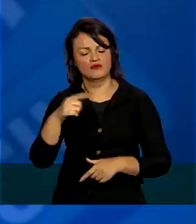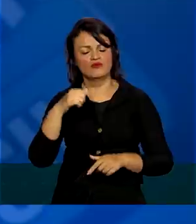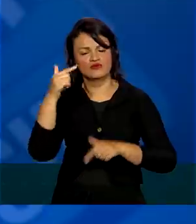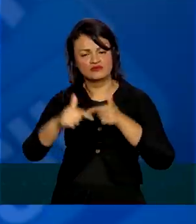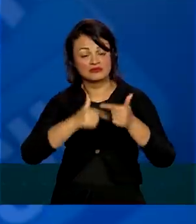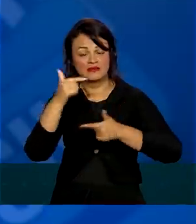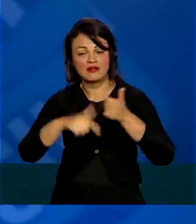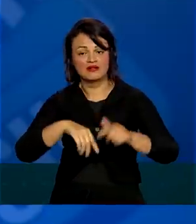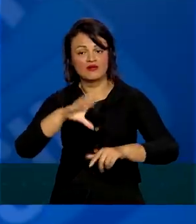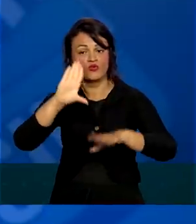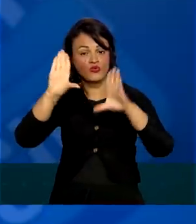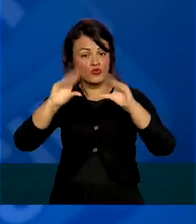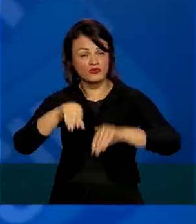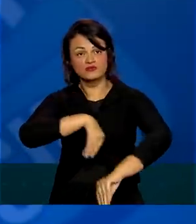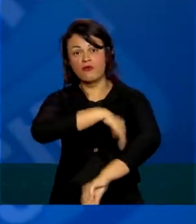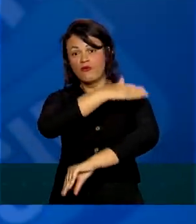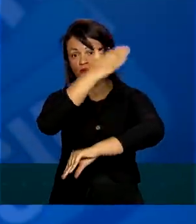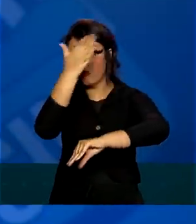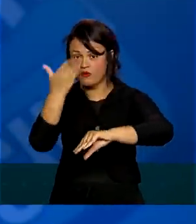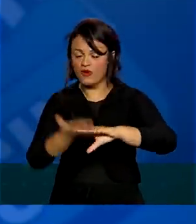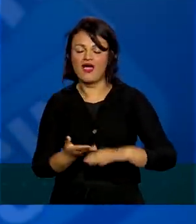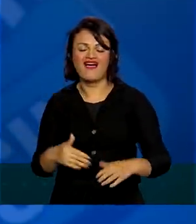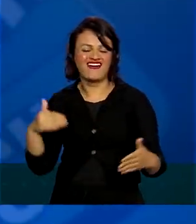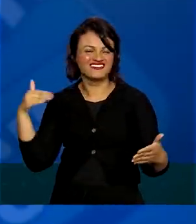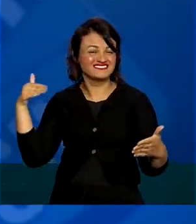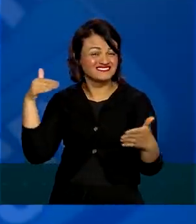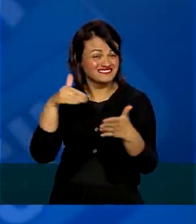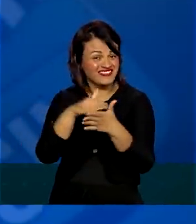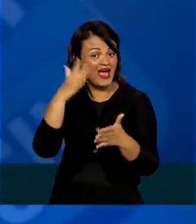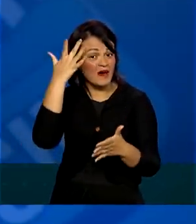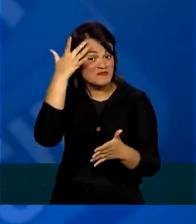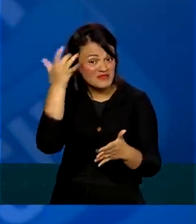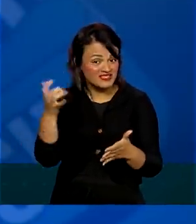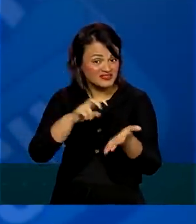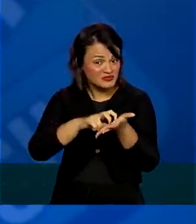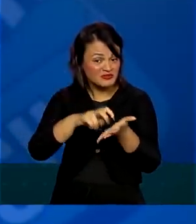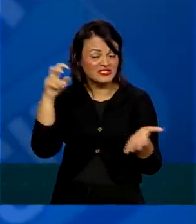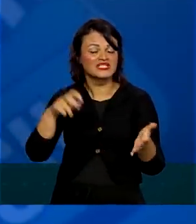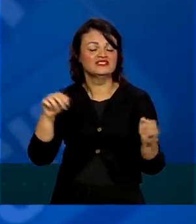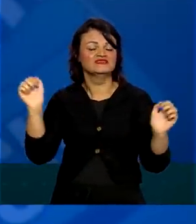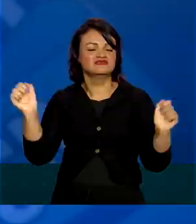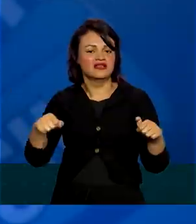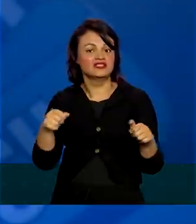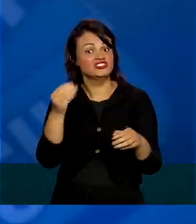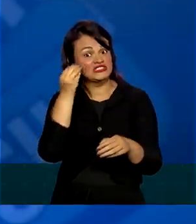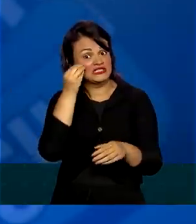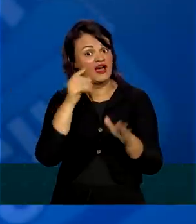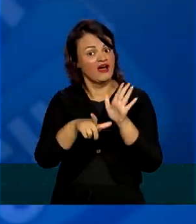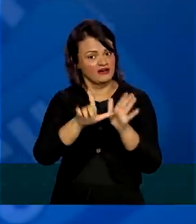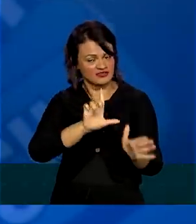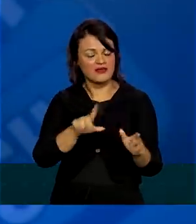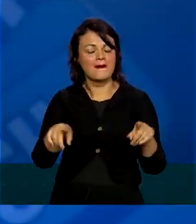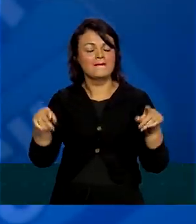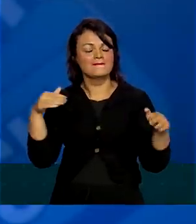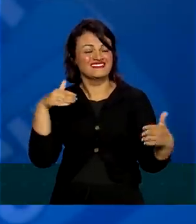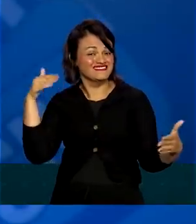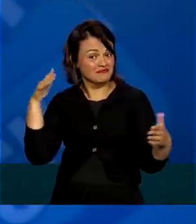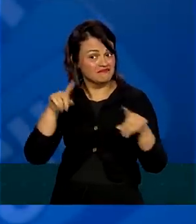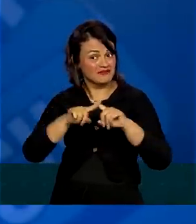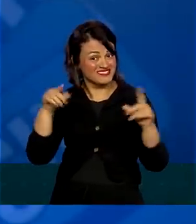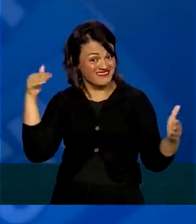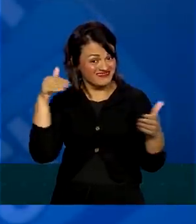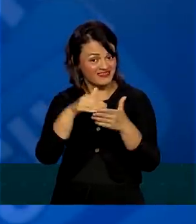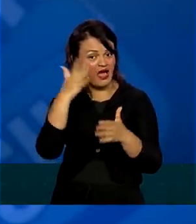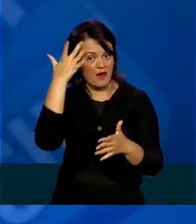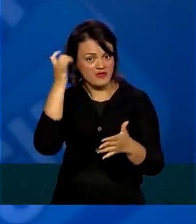noite adentro para permitir que, no máximo, amanhã de manhã, vamos tentar fazer antes, mas no máximo amanhã pela